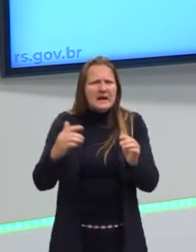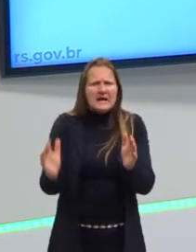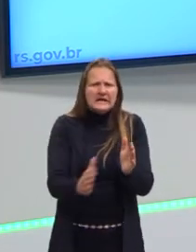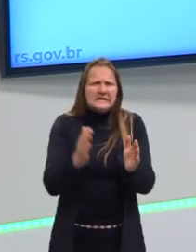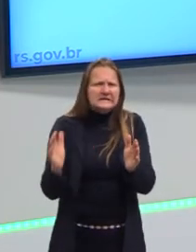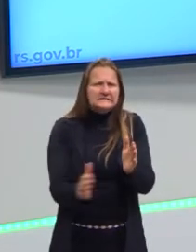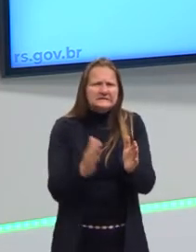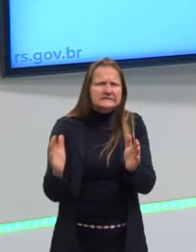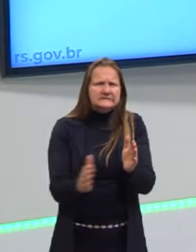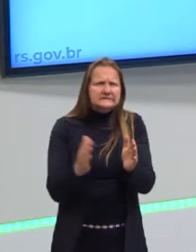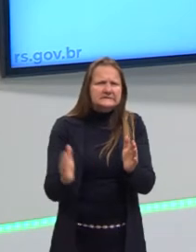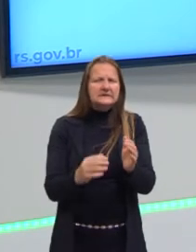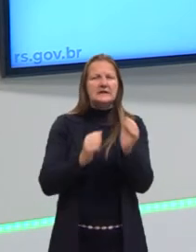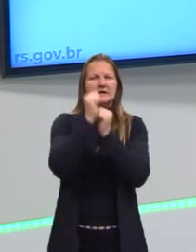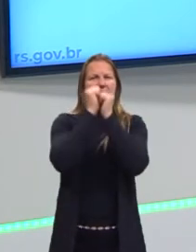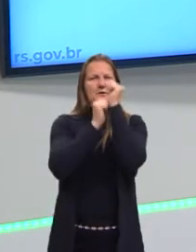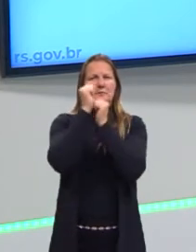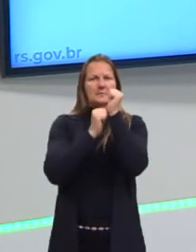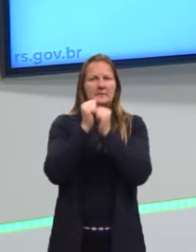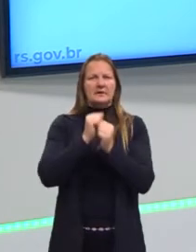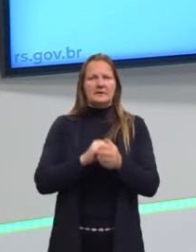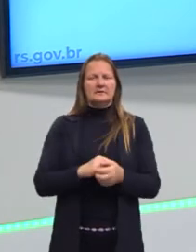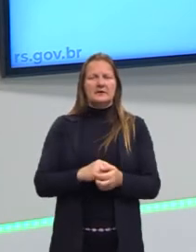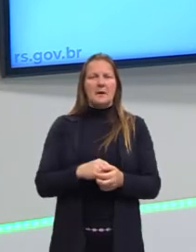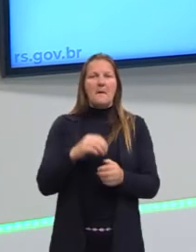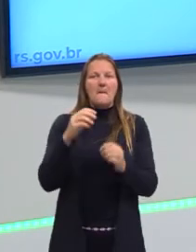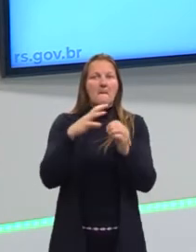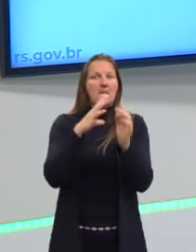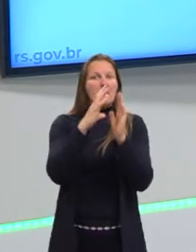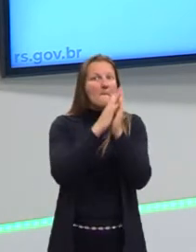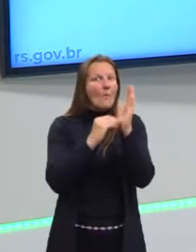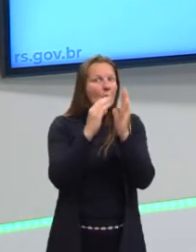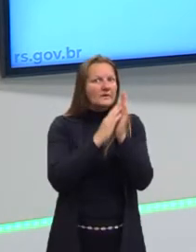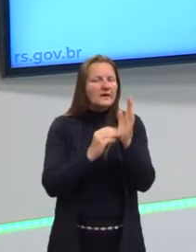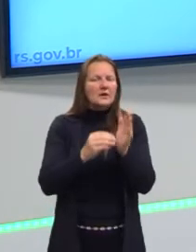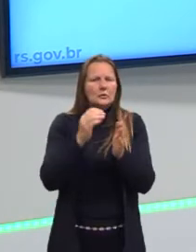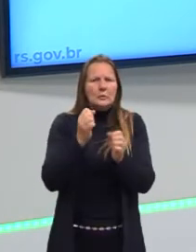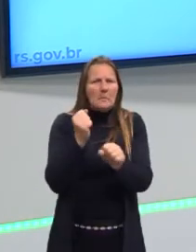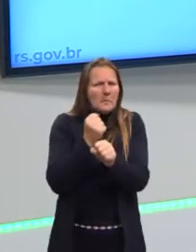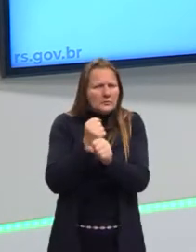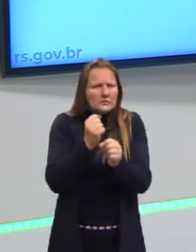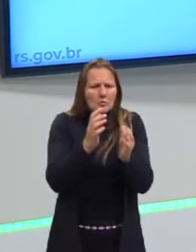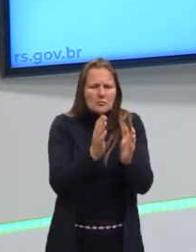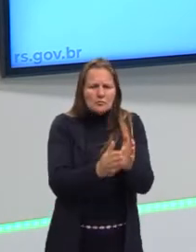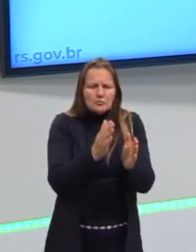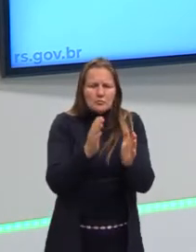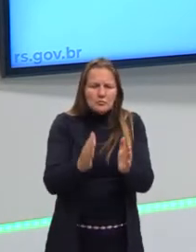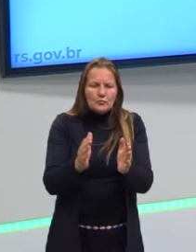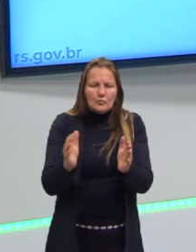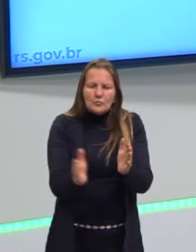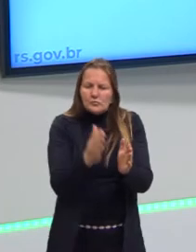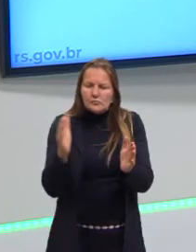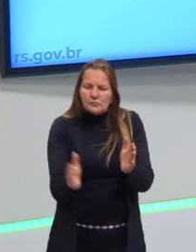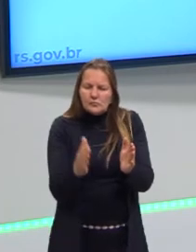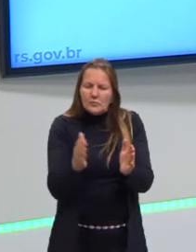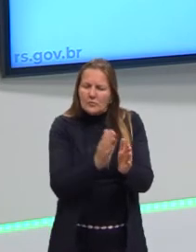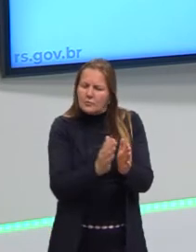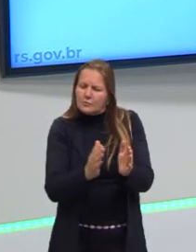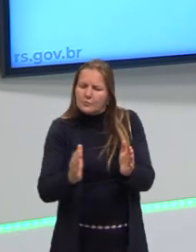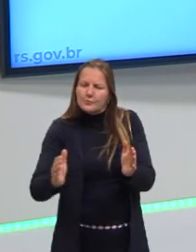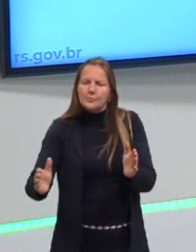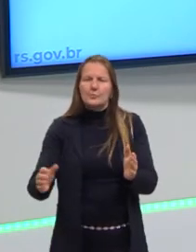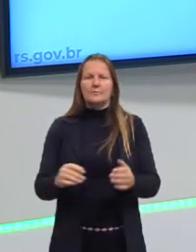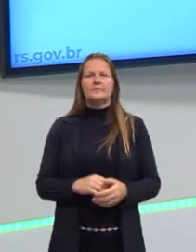empresa, no modelo Fordista, né? Mas, em função dessa questão do êxodo e tal, as pessoas são empurradas a esse